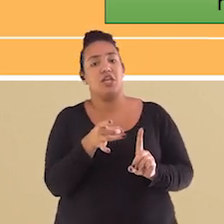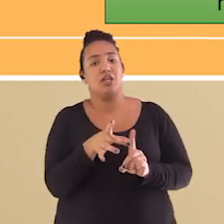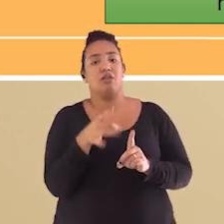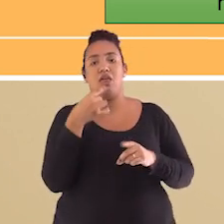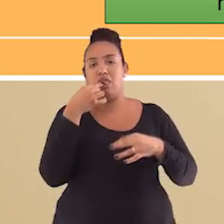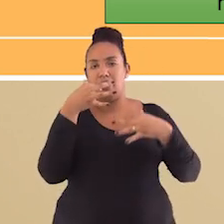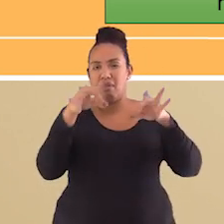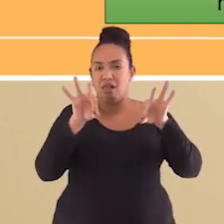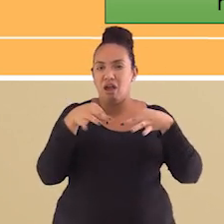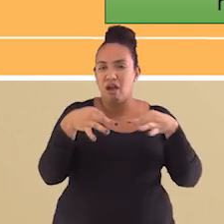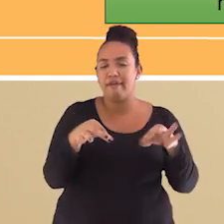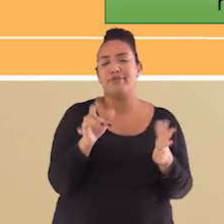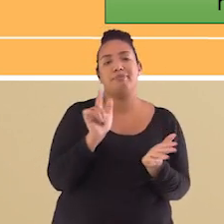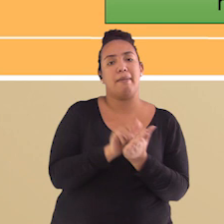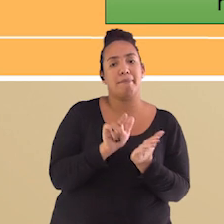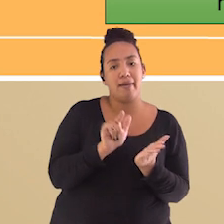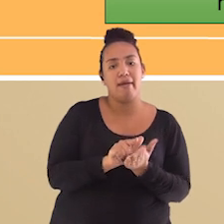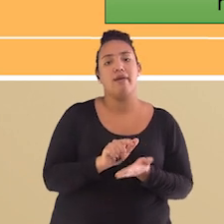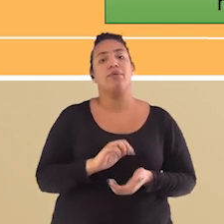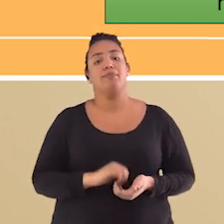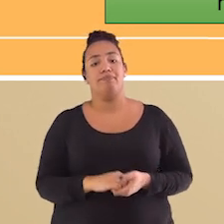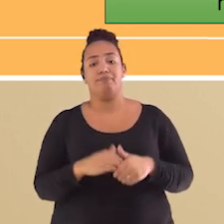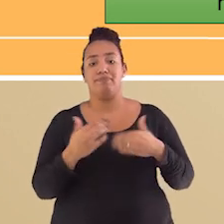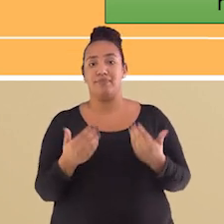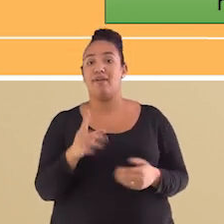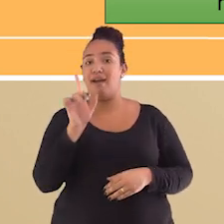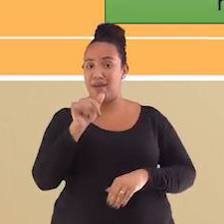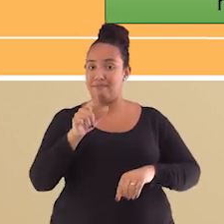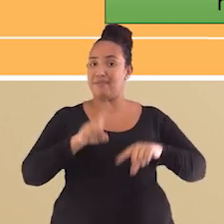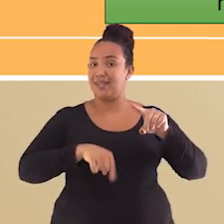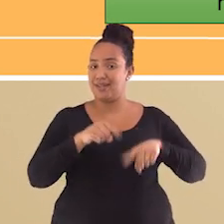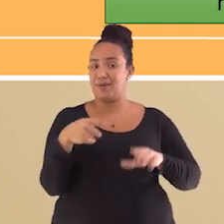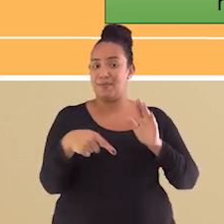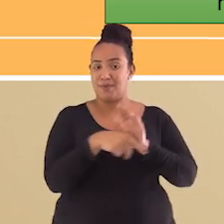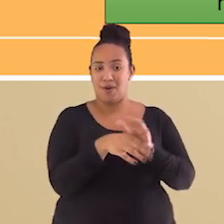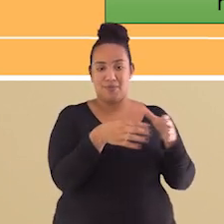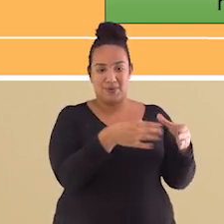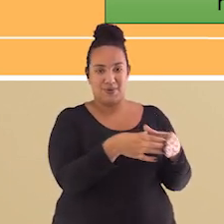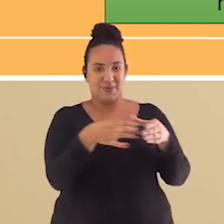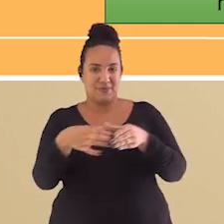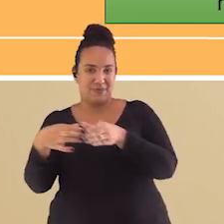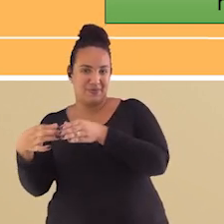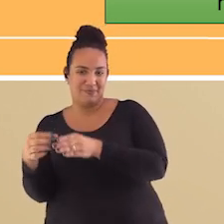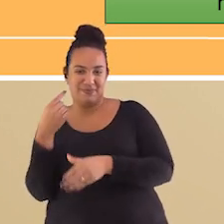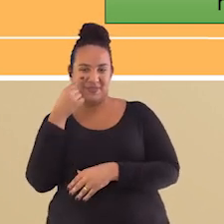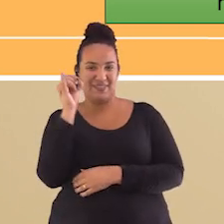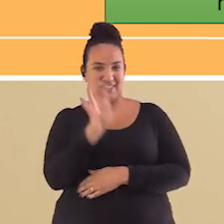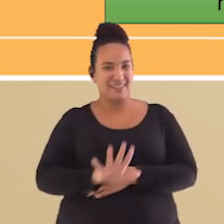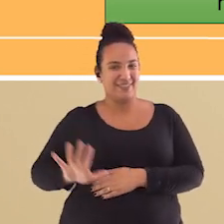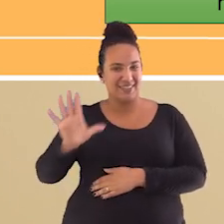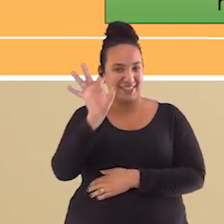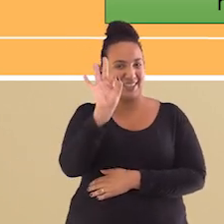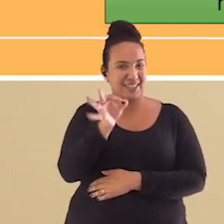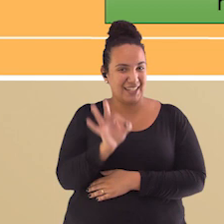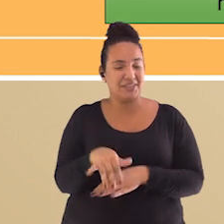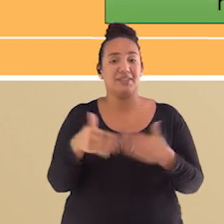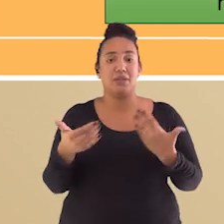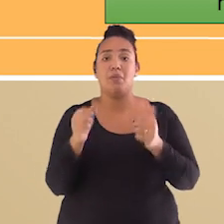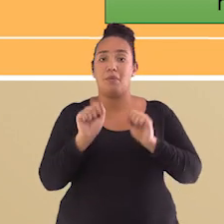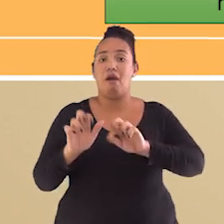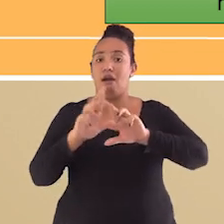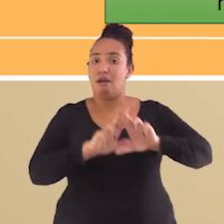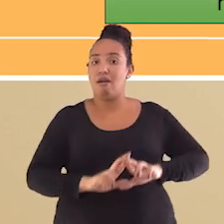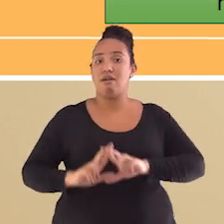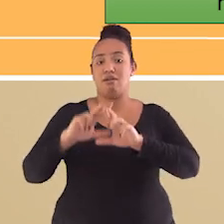por acaso, são esses os materiais que fazem parte da coleta seletiva, como vemos na imagem. Ou seja, podem ser reciclados dando